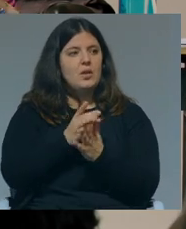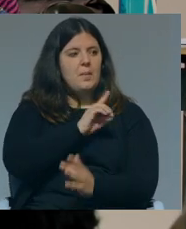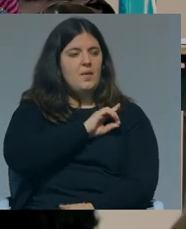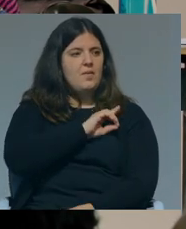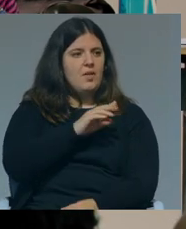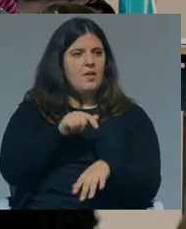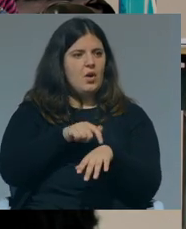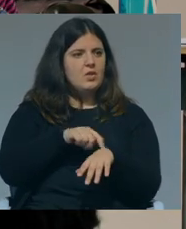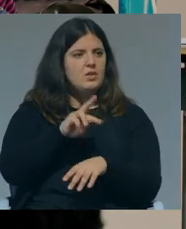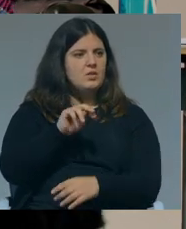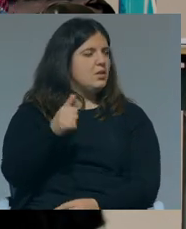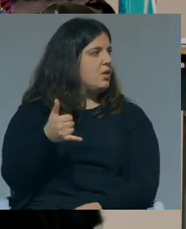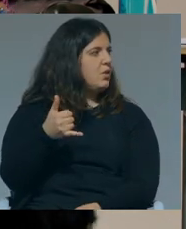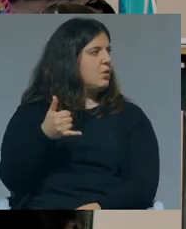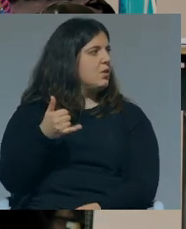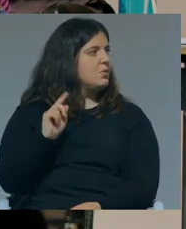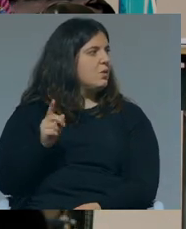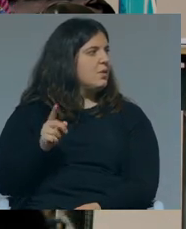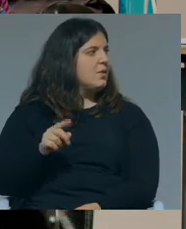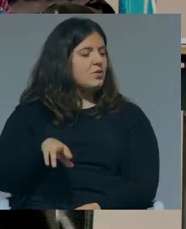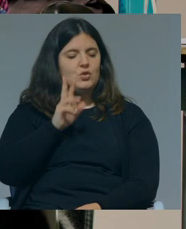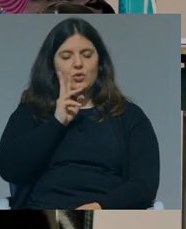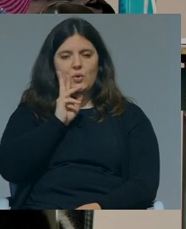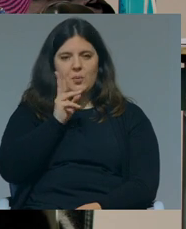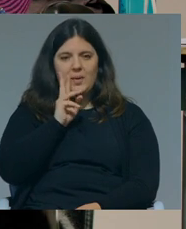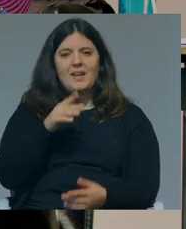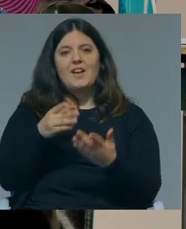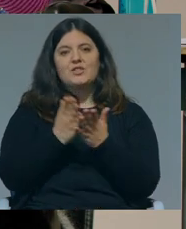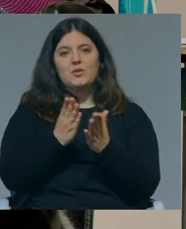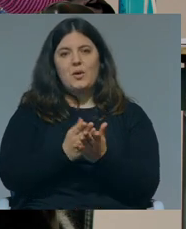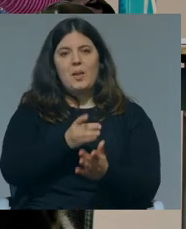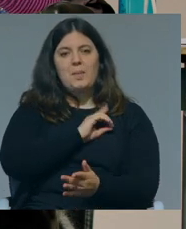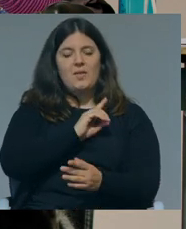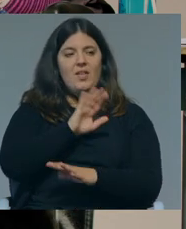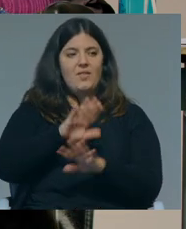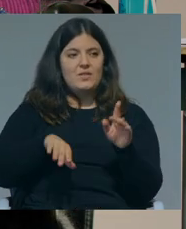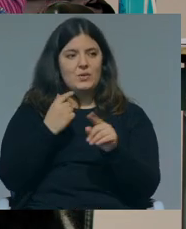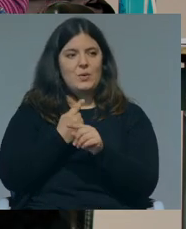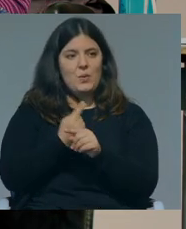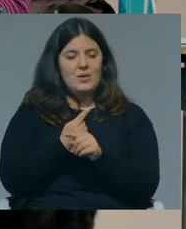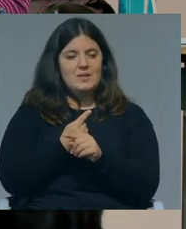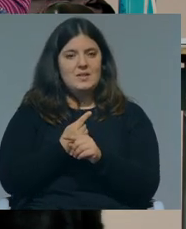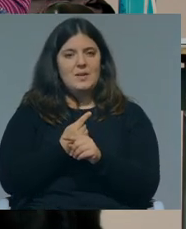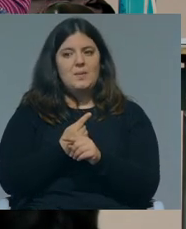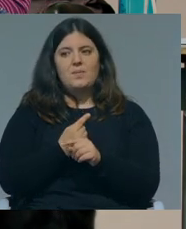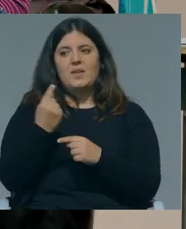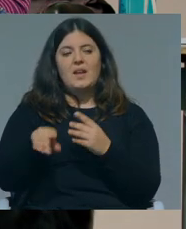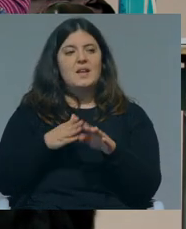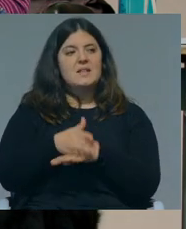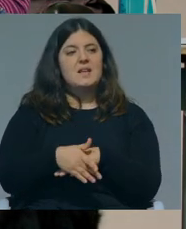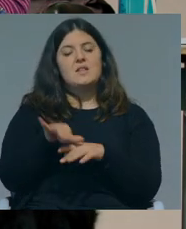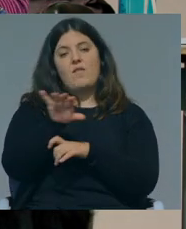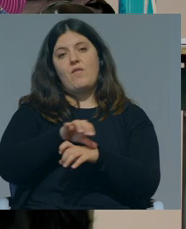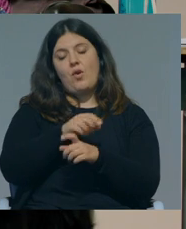32 não é? tem que ir desculpem mas a escola privada faz outra coisa não só tem tem acesso a um meio